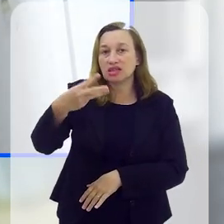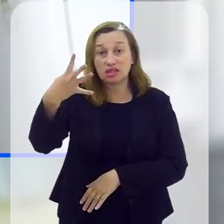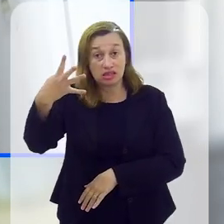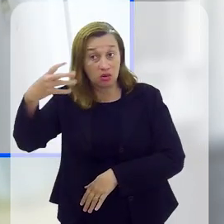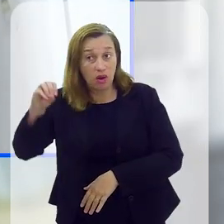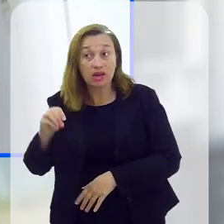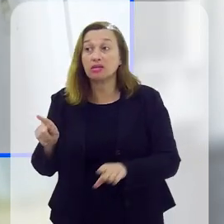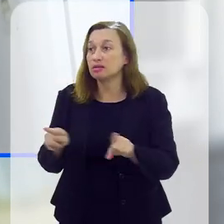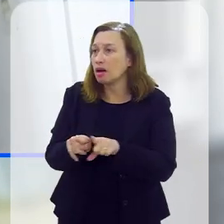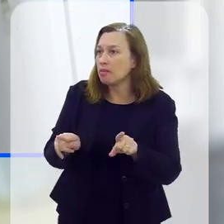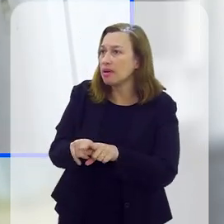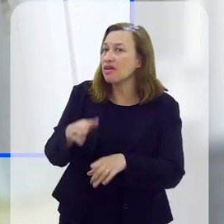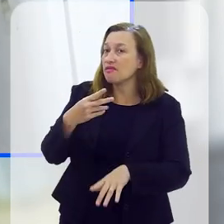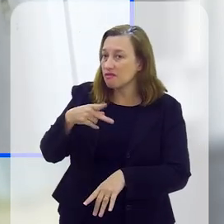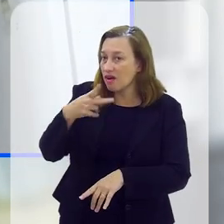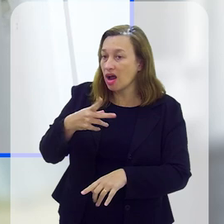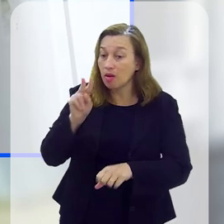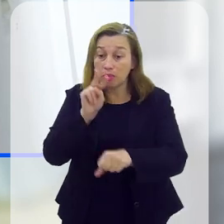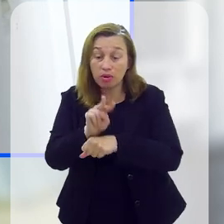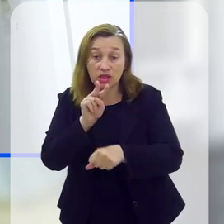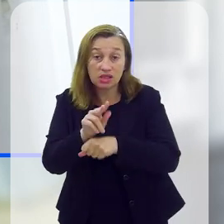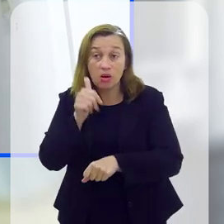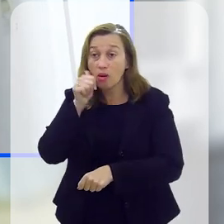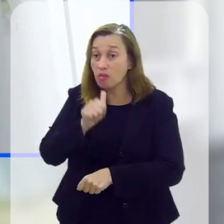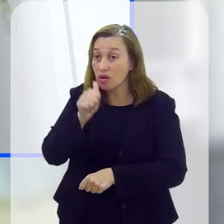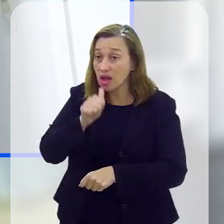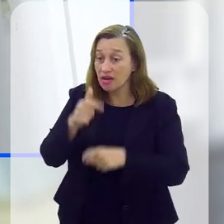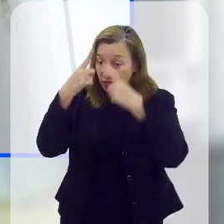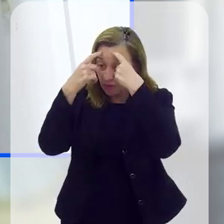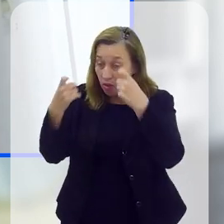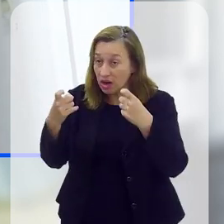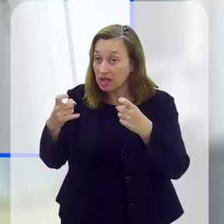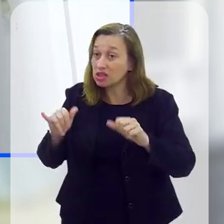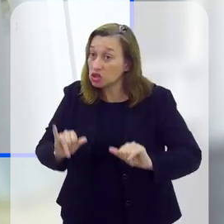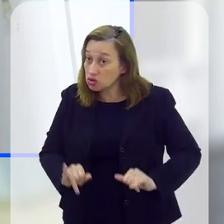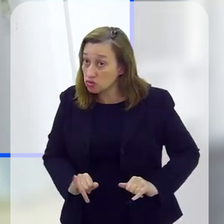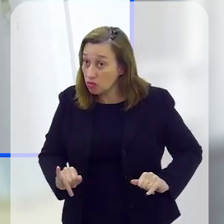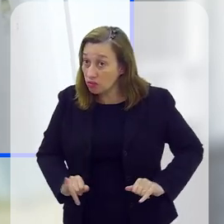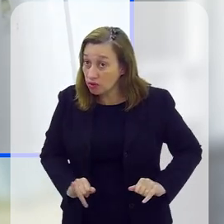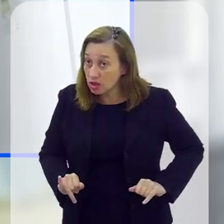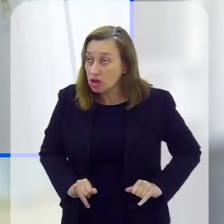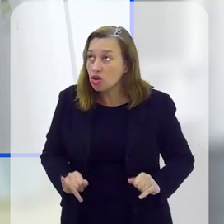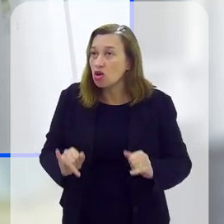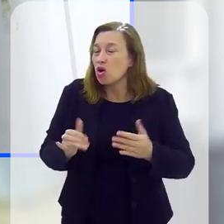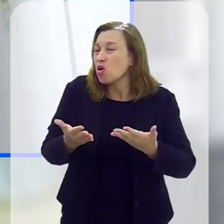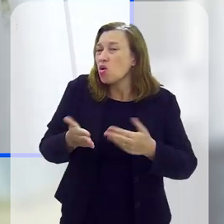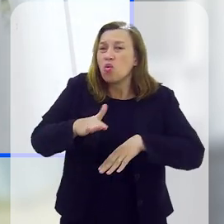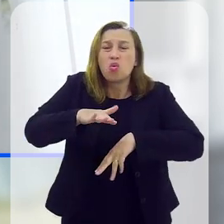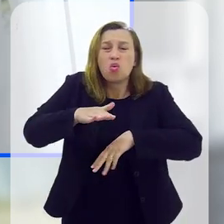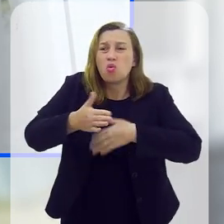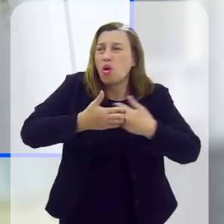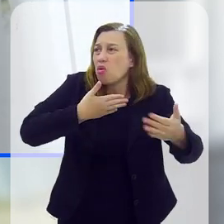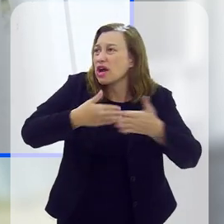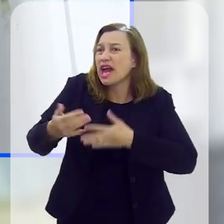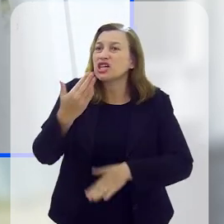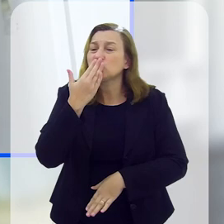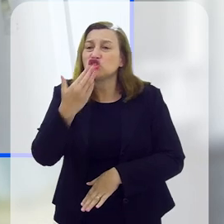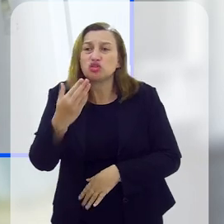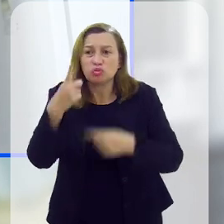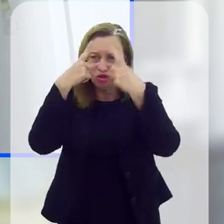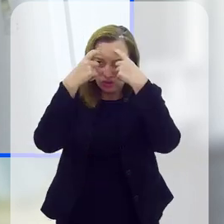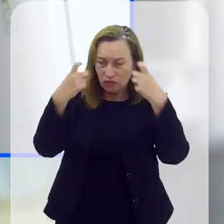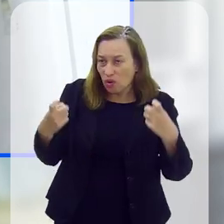determina que a proteção à mulher vítima de violência doméstica e familiar, seja violência de gênero, seja